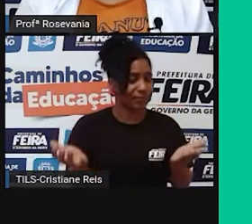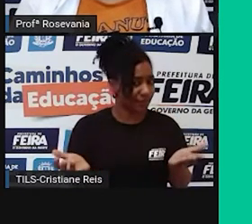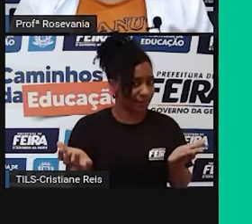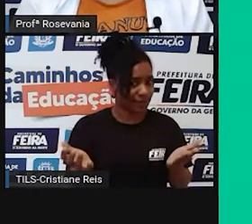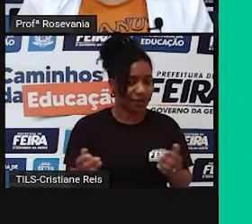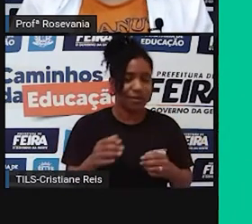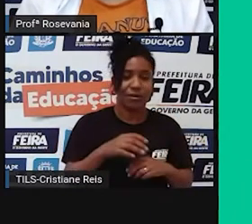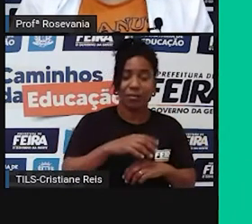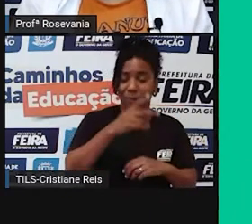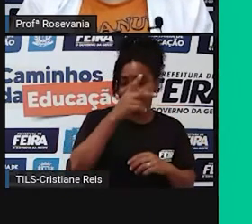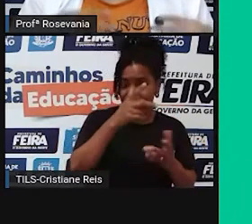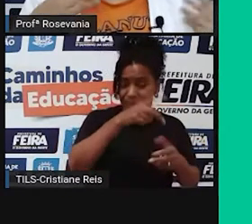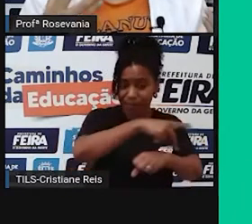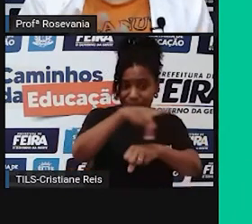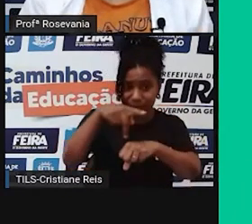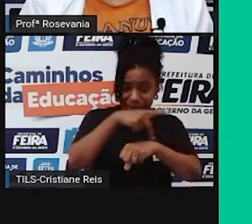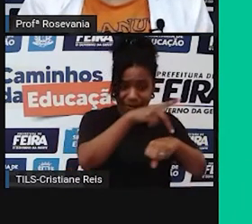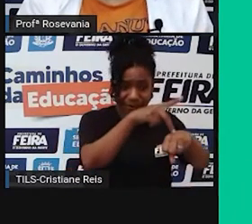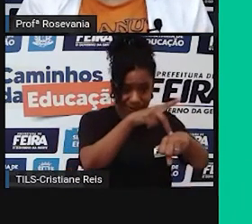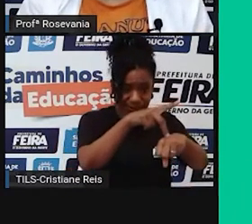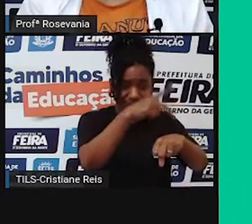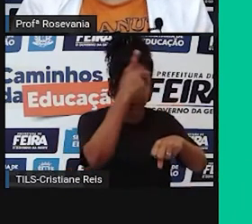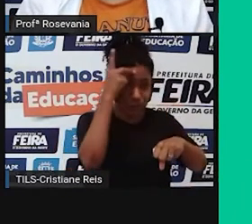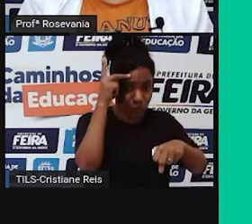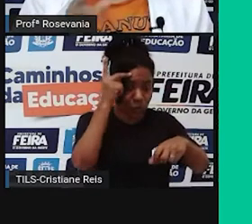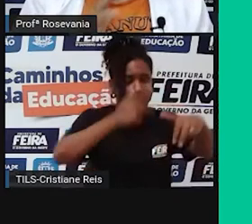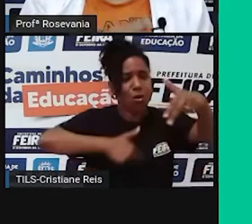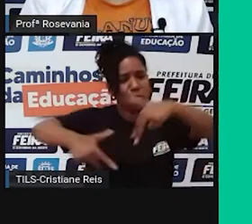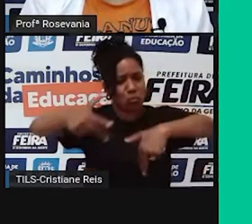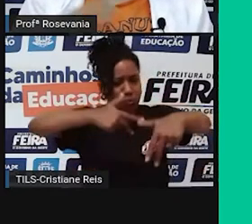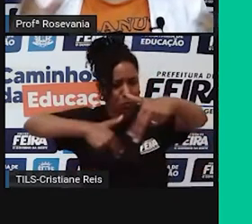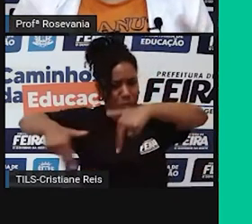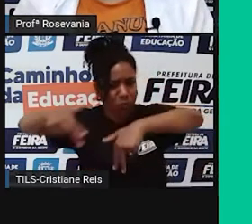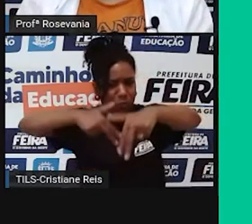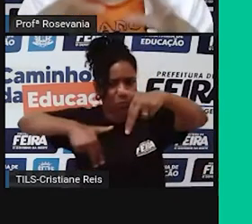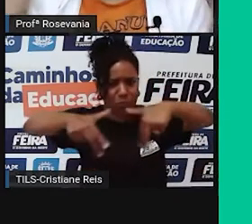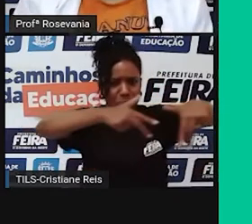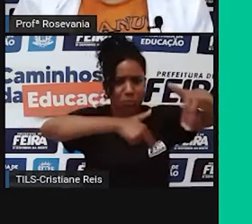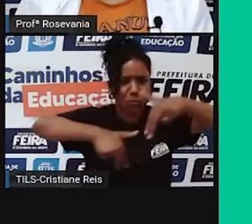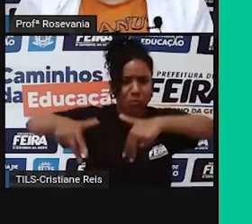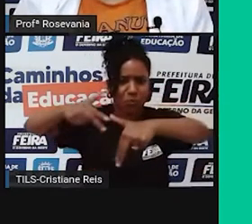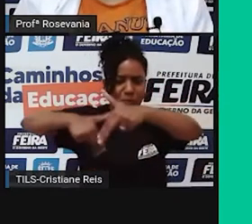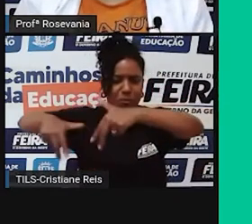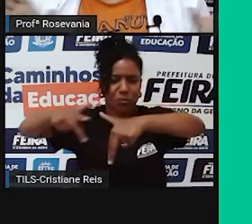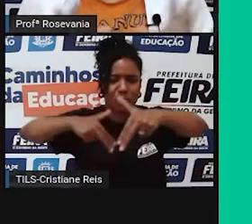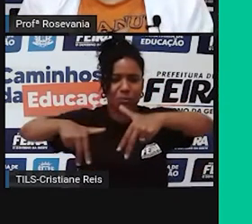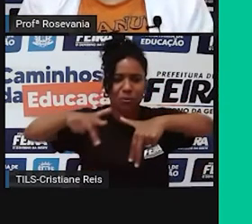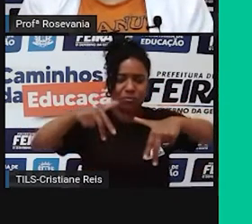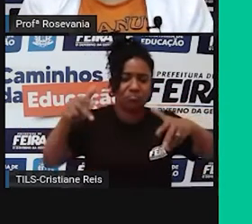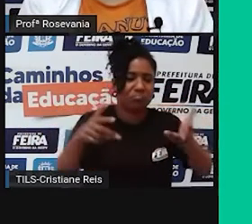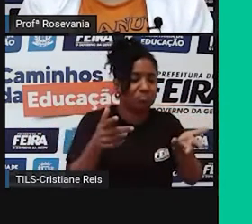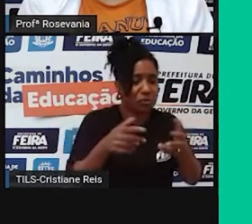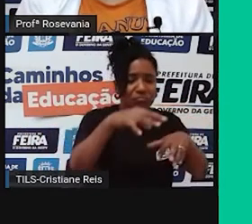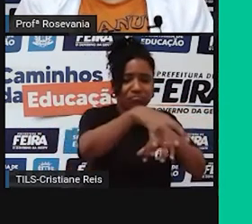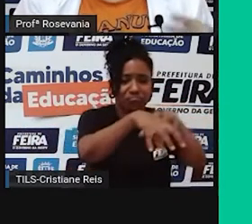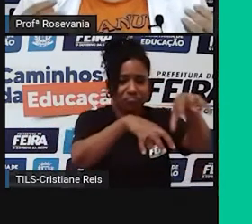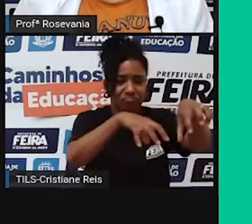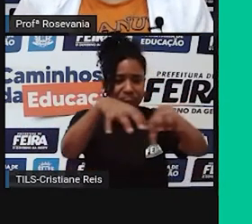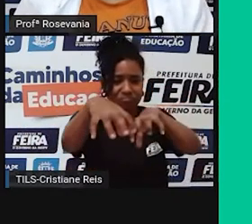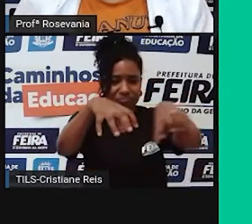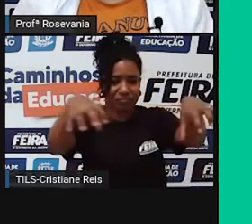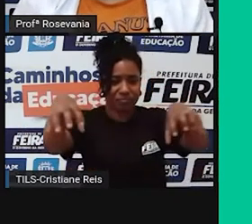Um país populoso tem um grande número de habitantes, que ele pode estar ou não bem distribuído, né, pelo espaço.